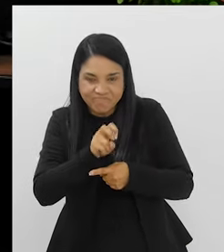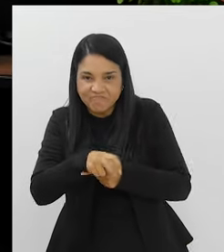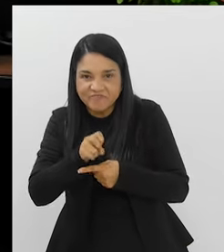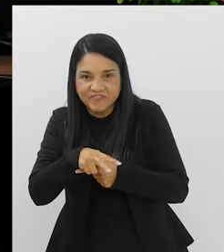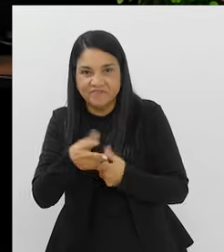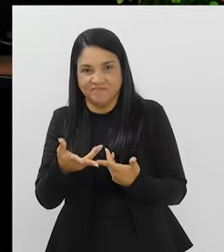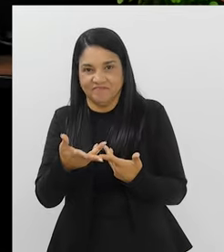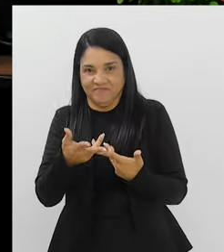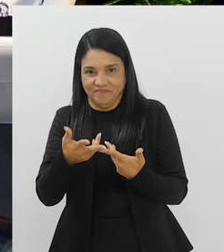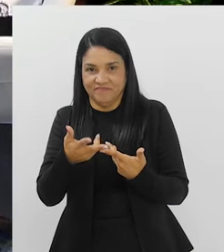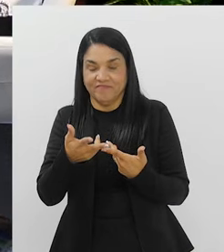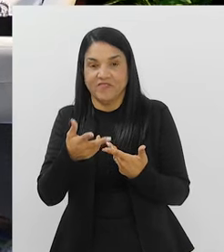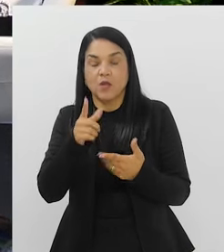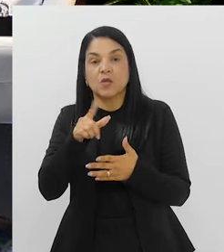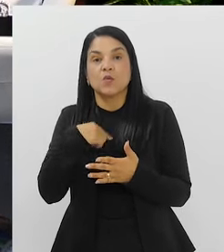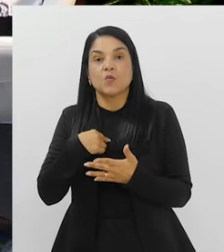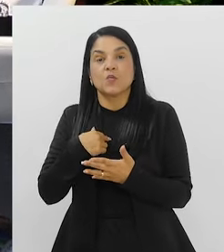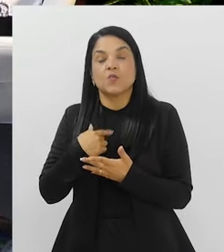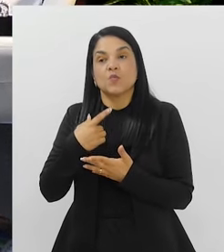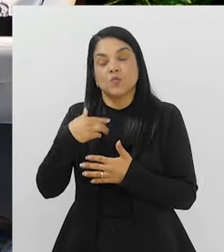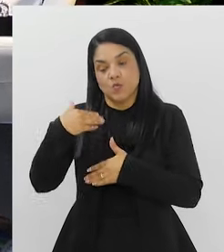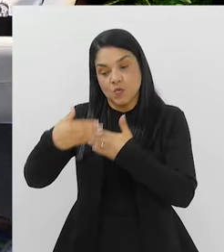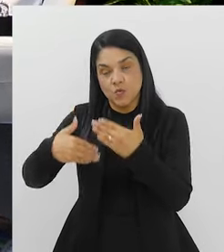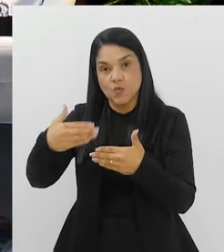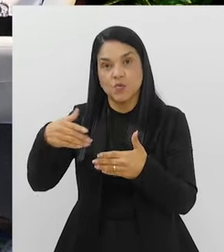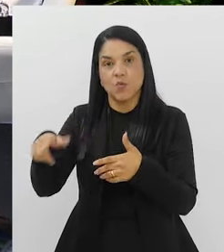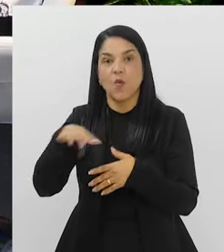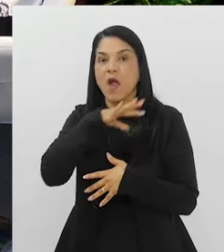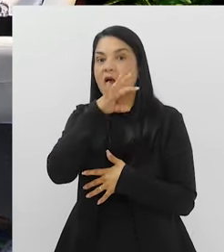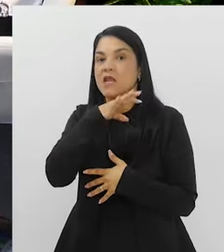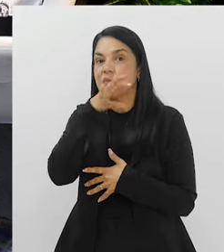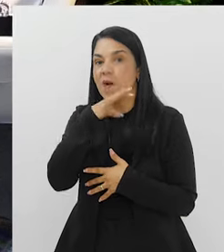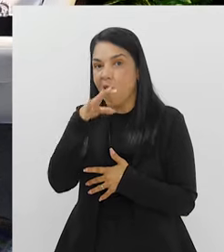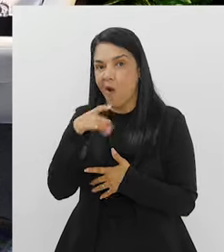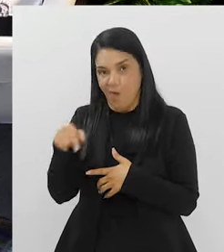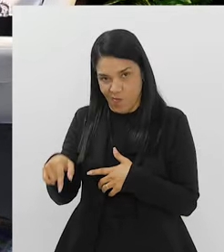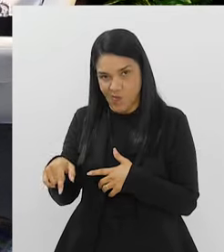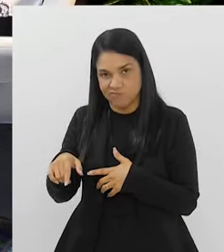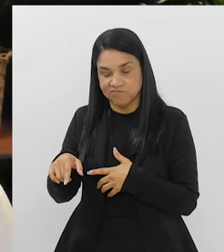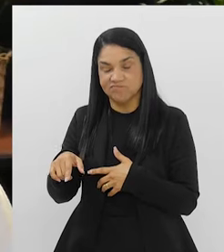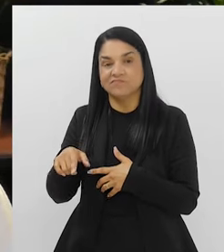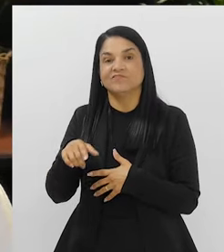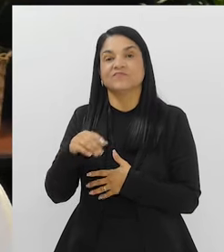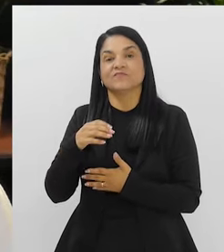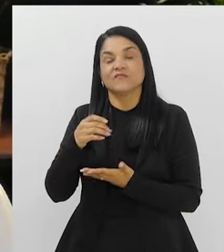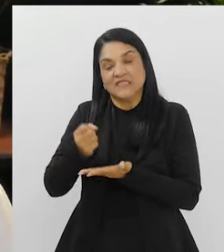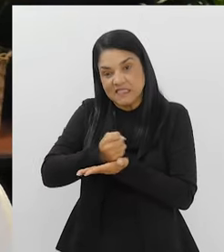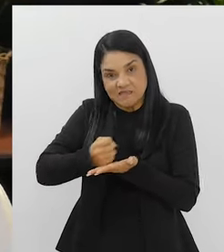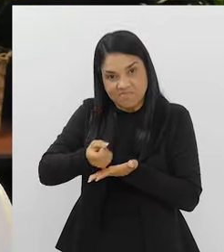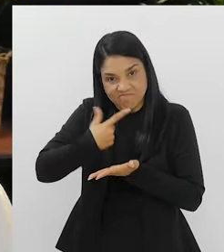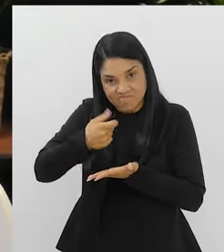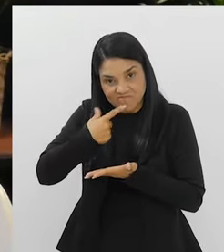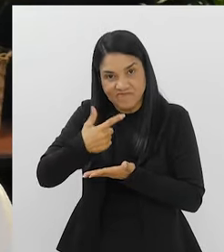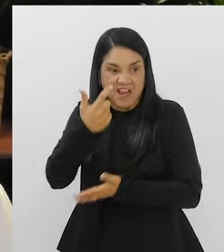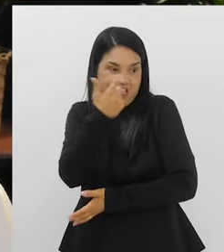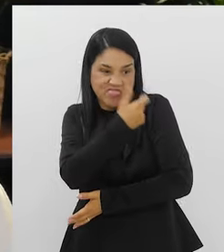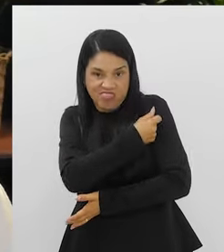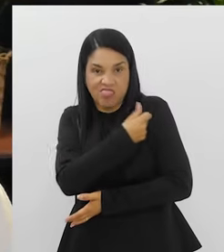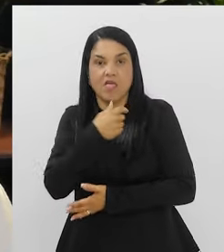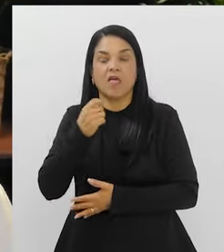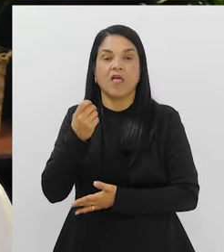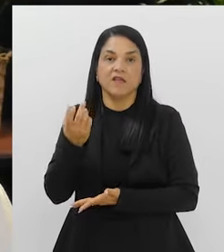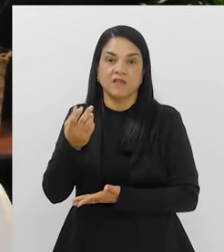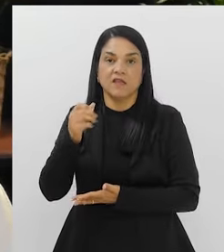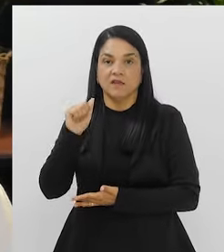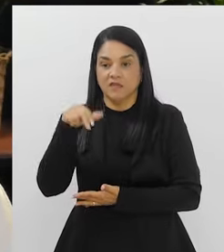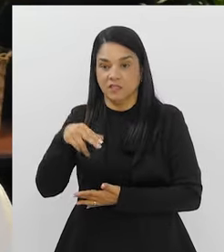alimentos. Esse consumo secundário do antibiótico, o animal na criação toma o antibiótico, e a gente consome esse animal,